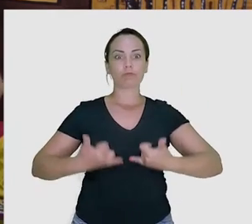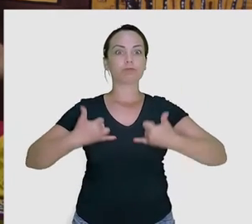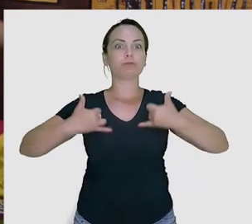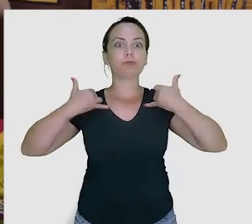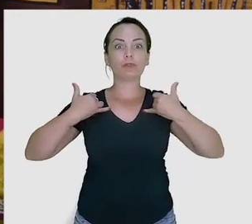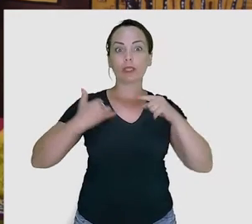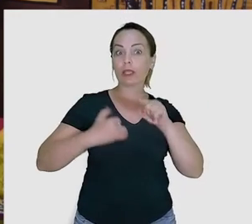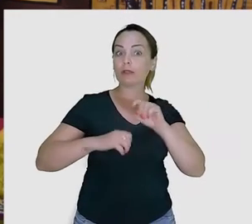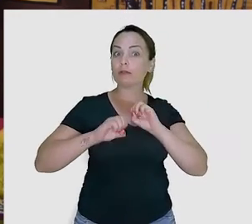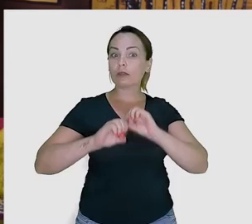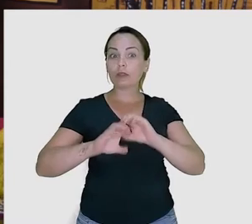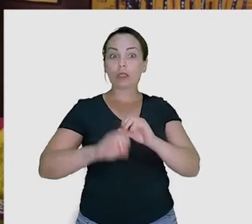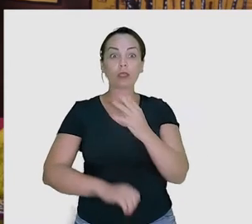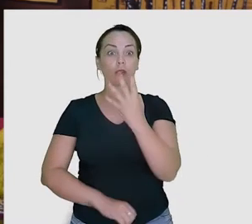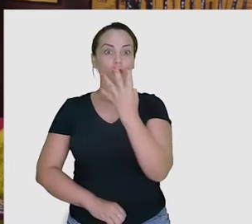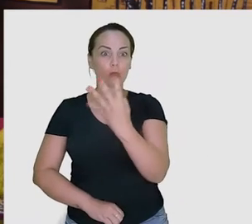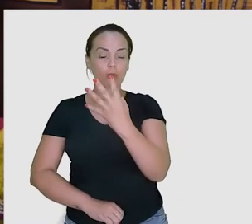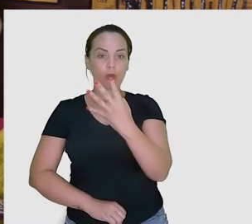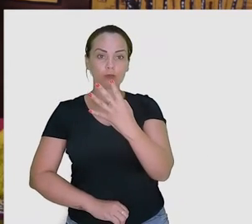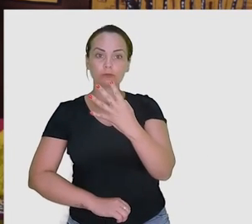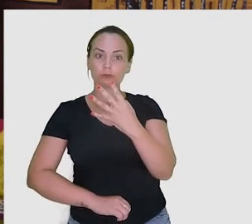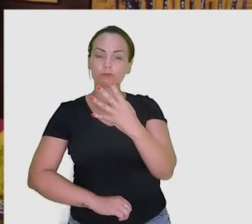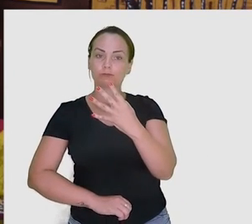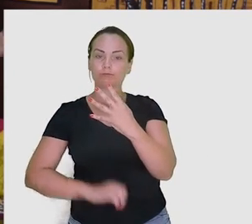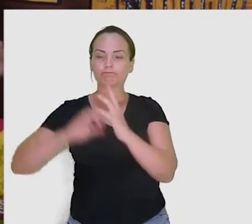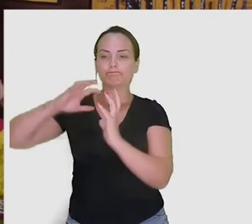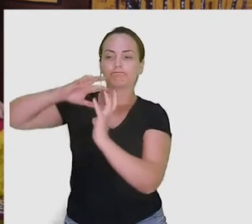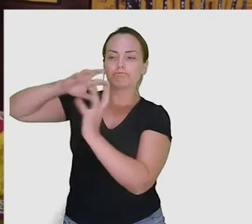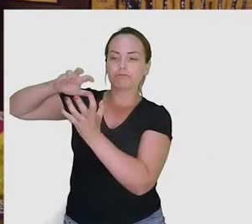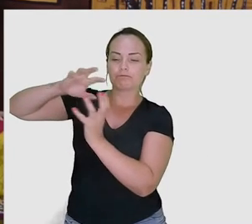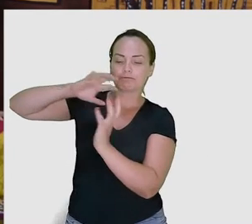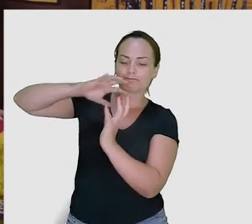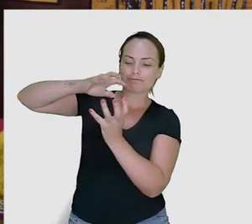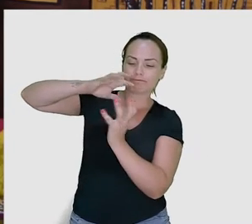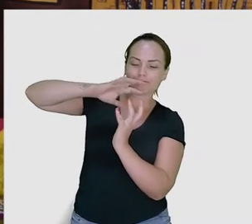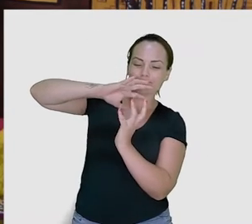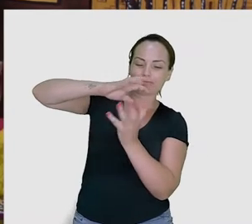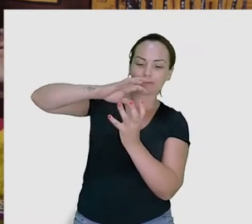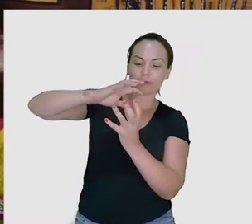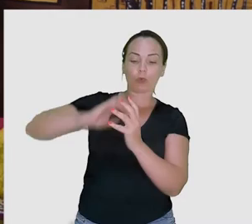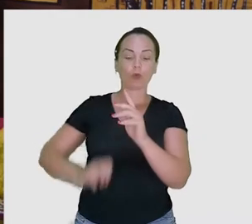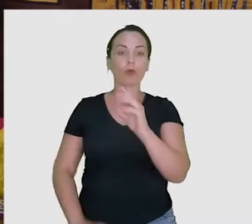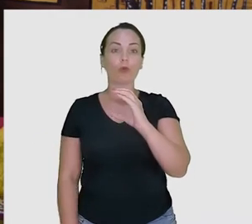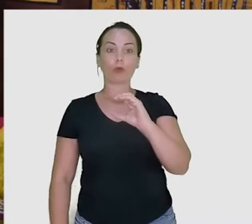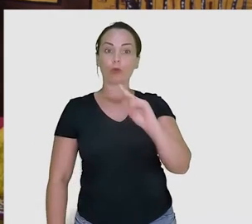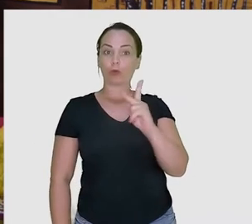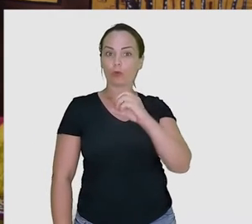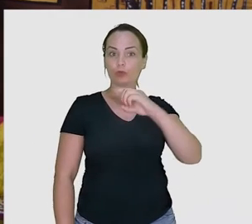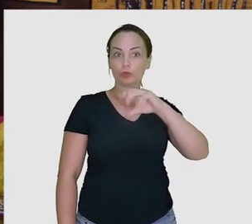ensinou que quatro planetas eram rochosos e quatro gasosos.